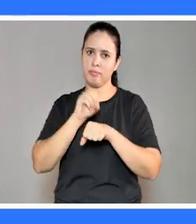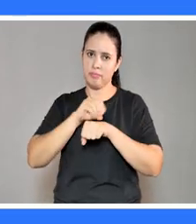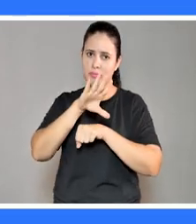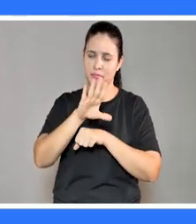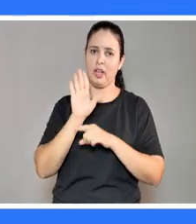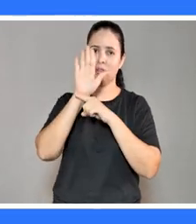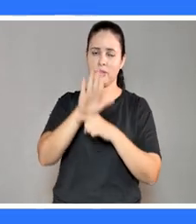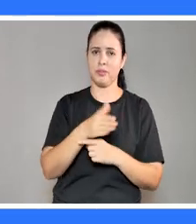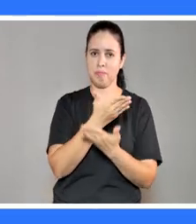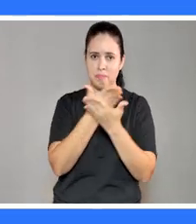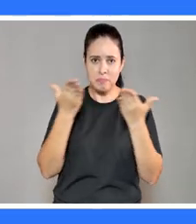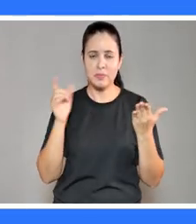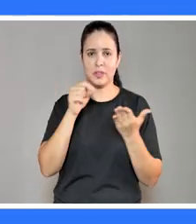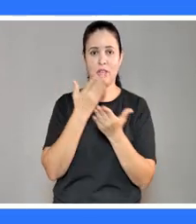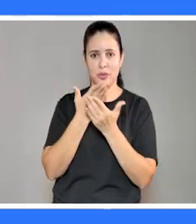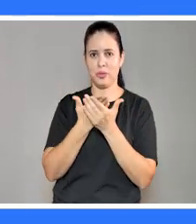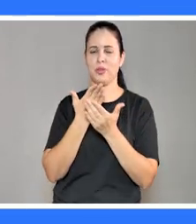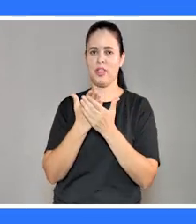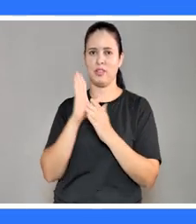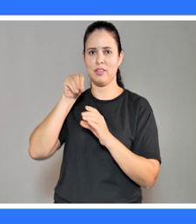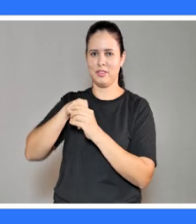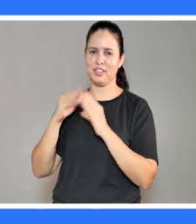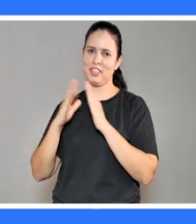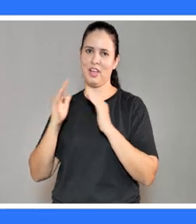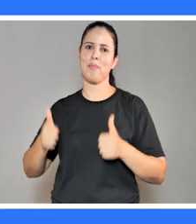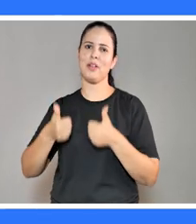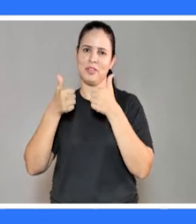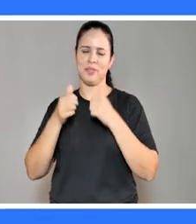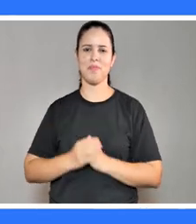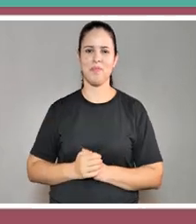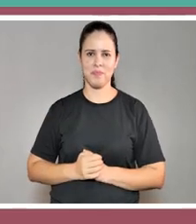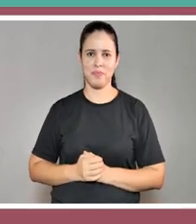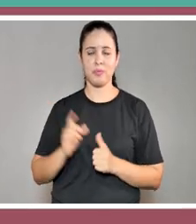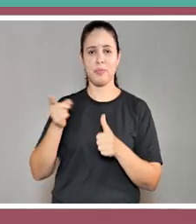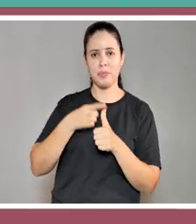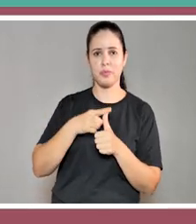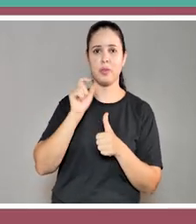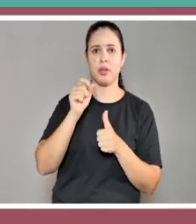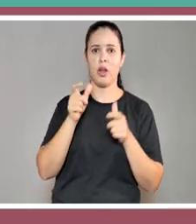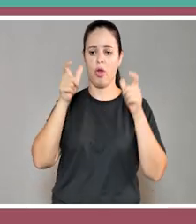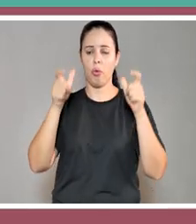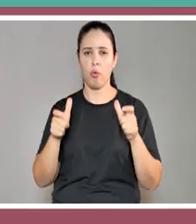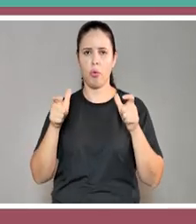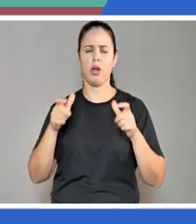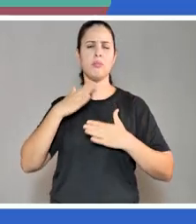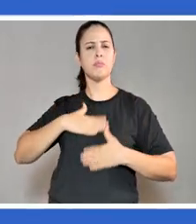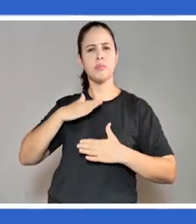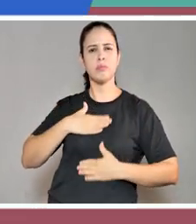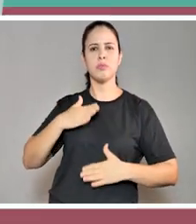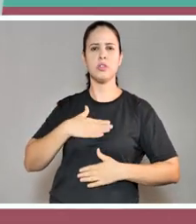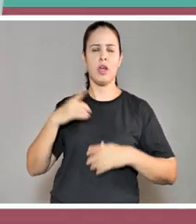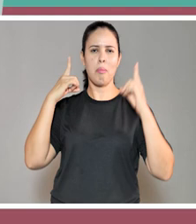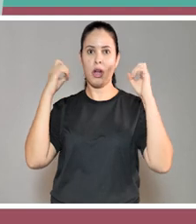práticas que vão ajudar você a estudar em casa da melhor maneira possível. Primeiro, escolha um espaço confortável e